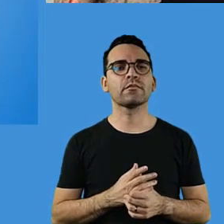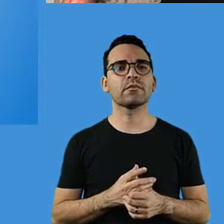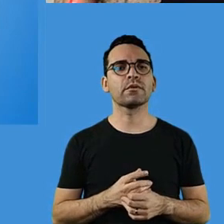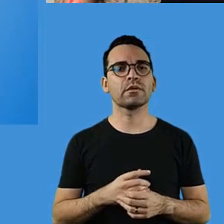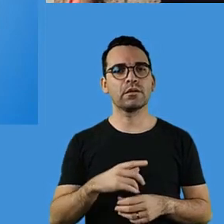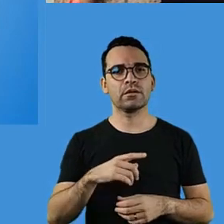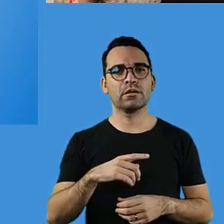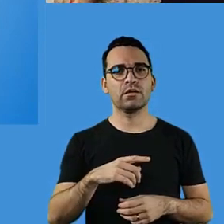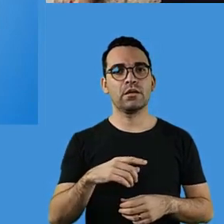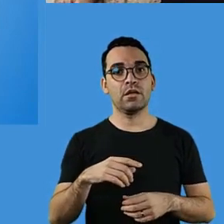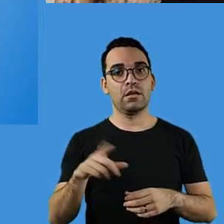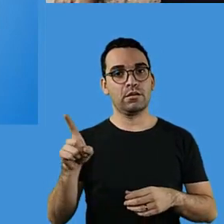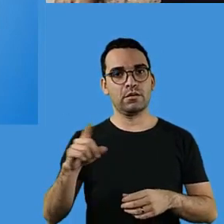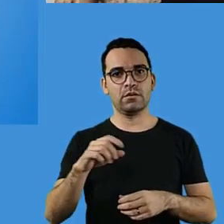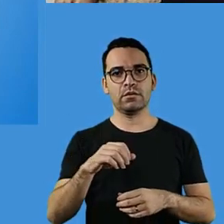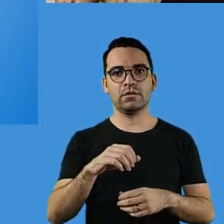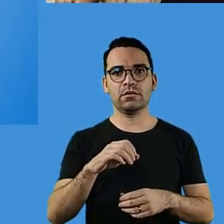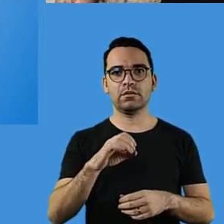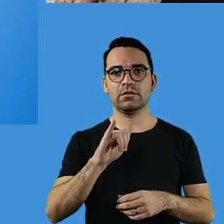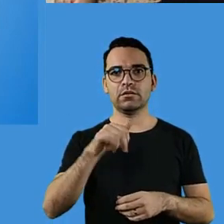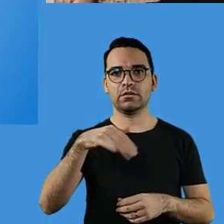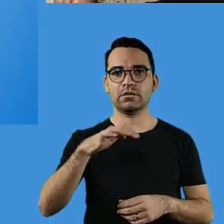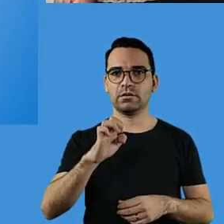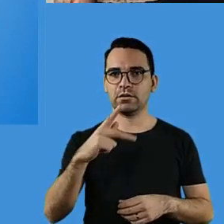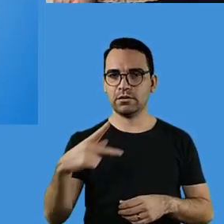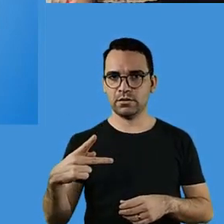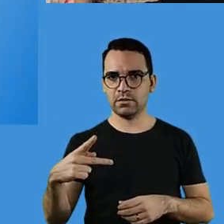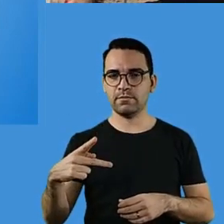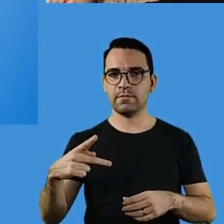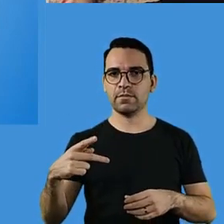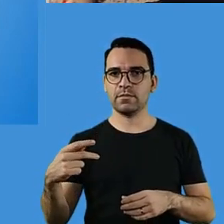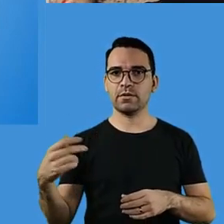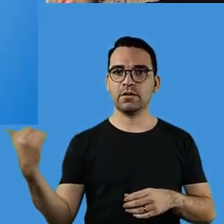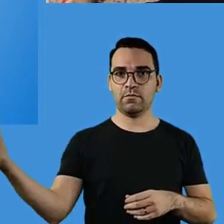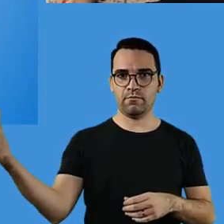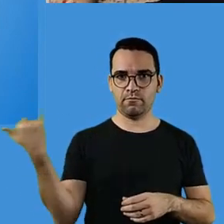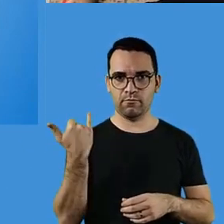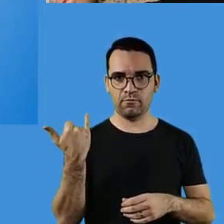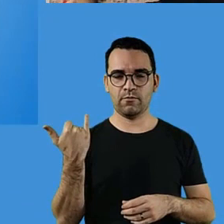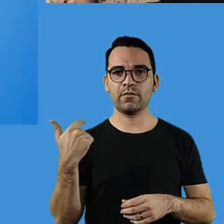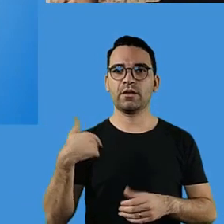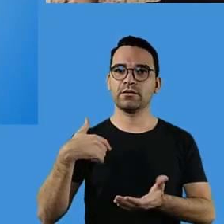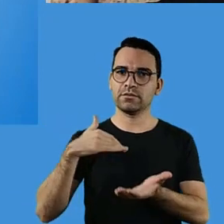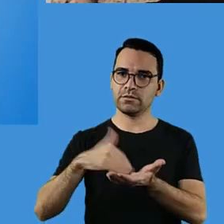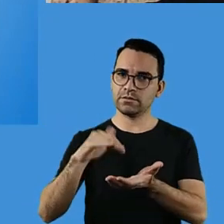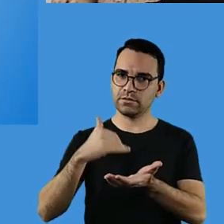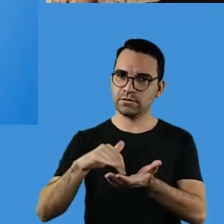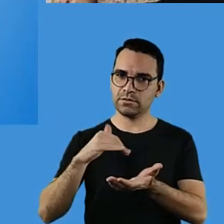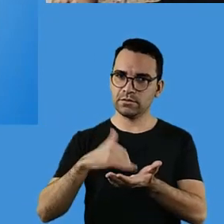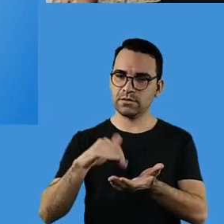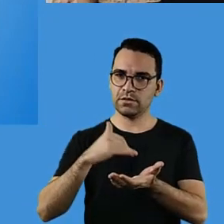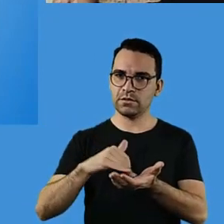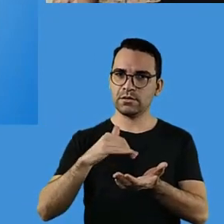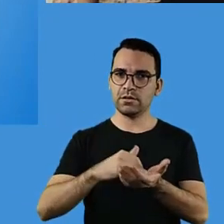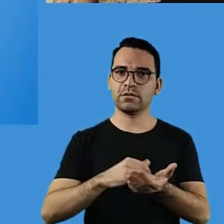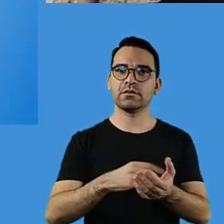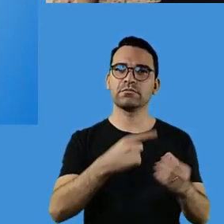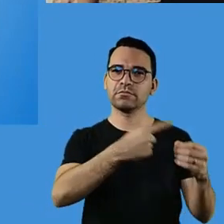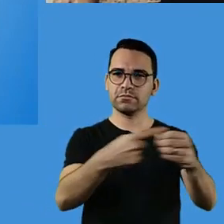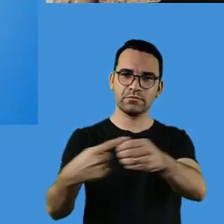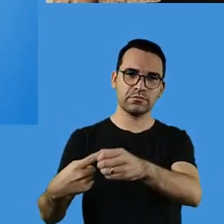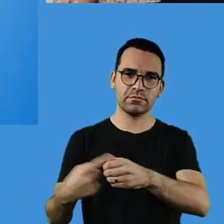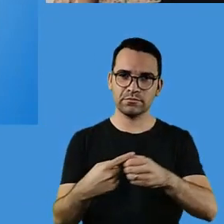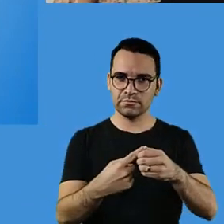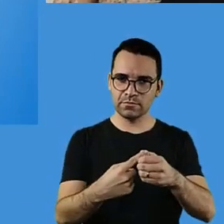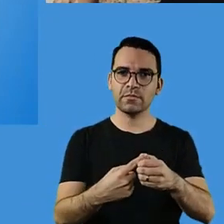a Undime, quando recebe do INEP essa informação, ela já repassa para as secretarias dos municípios. Então, assim que a